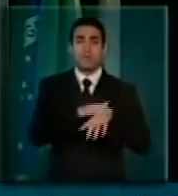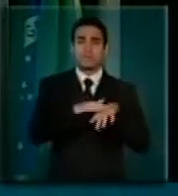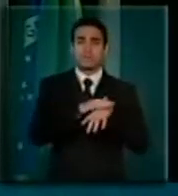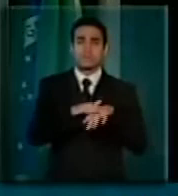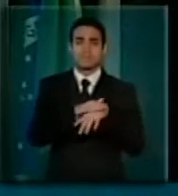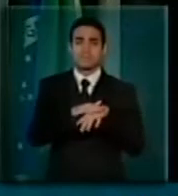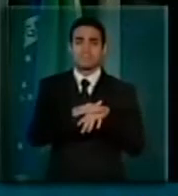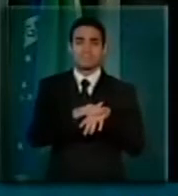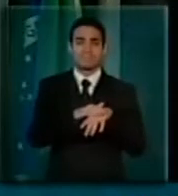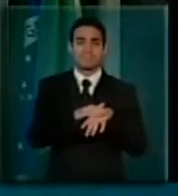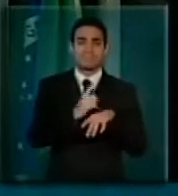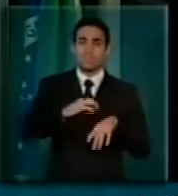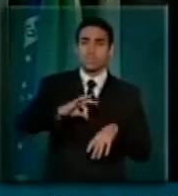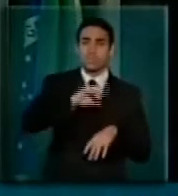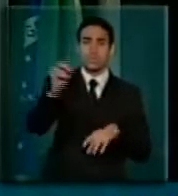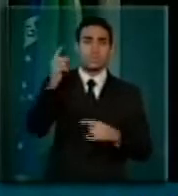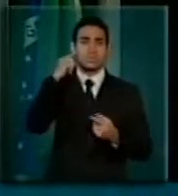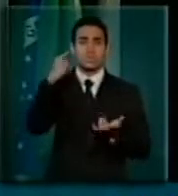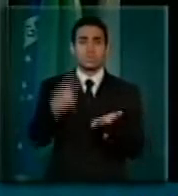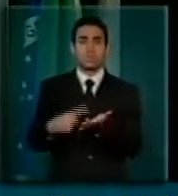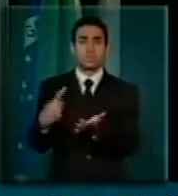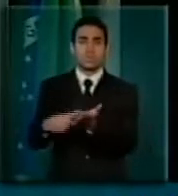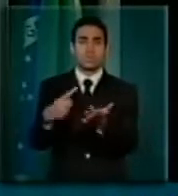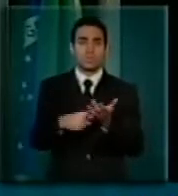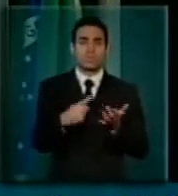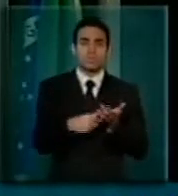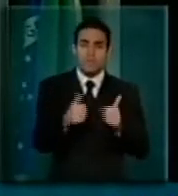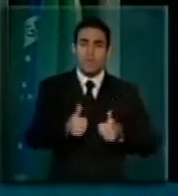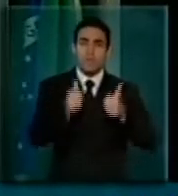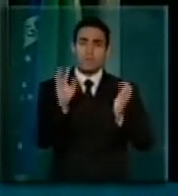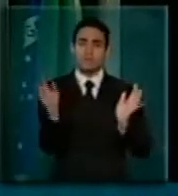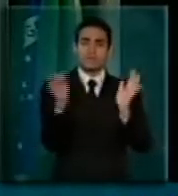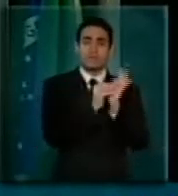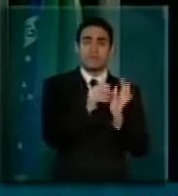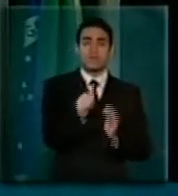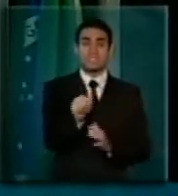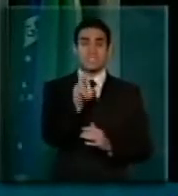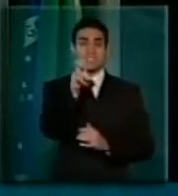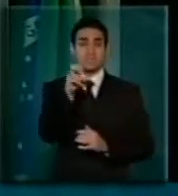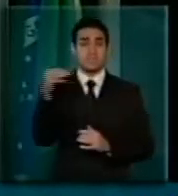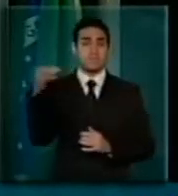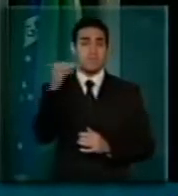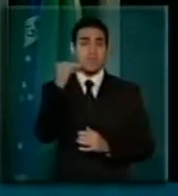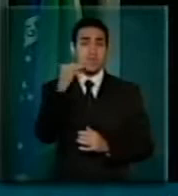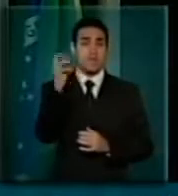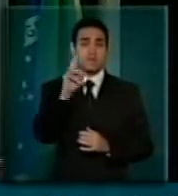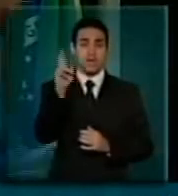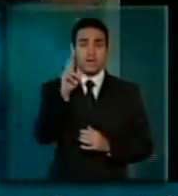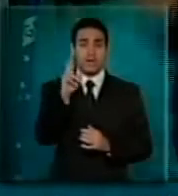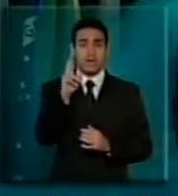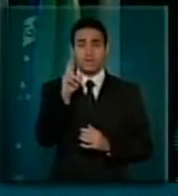estabelecêssemos em 15 milhões de reais o valor das emendas individuais.